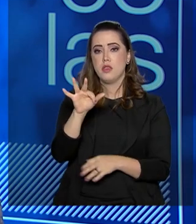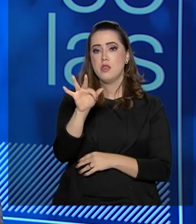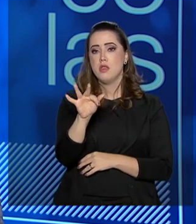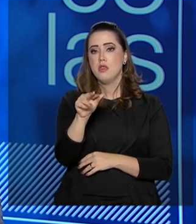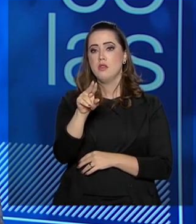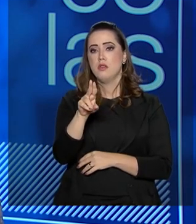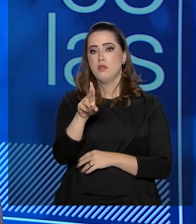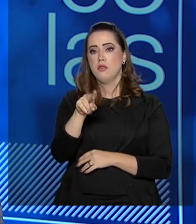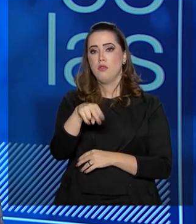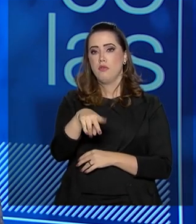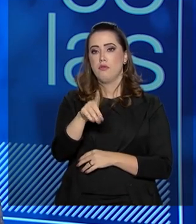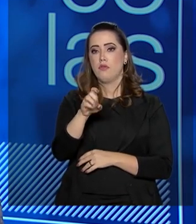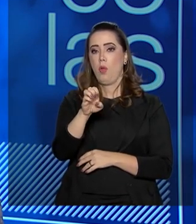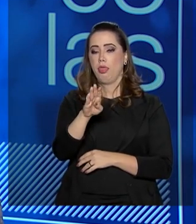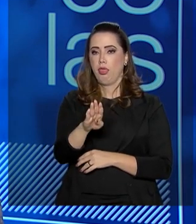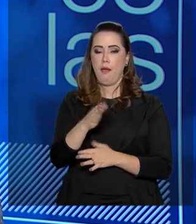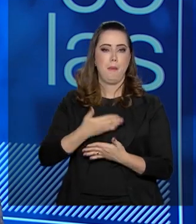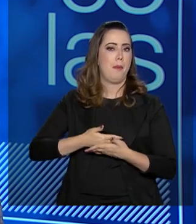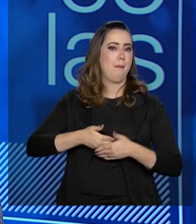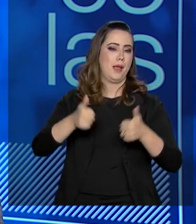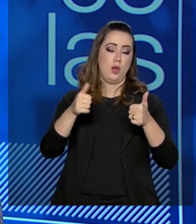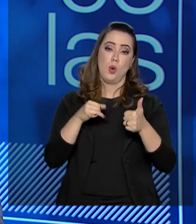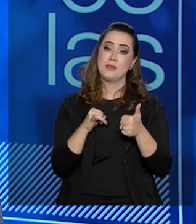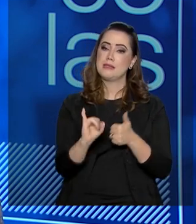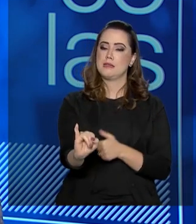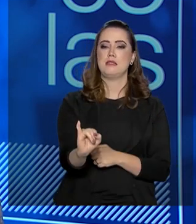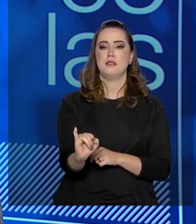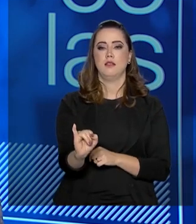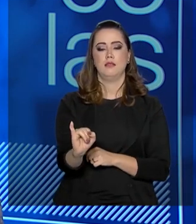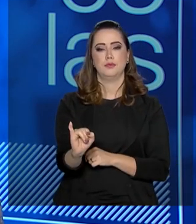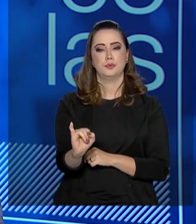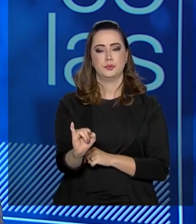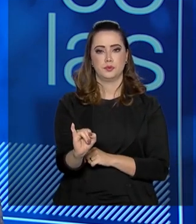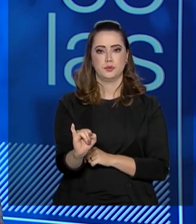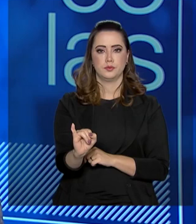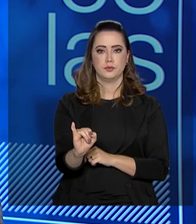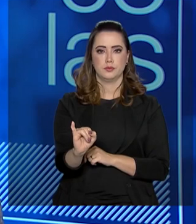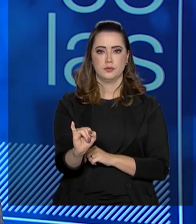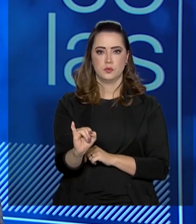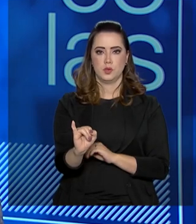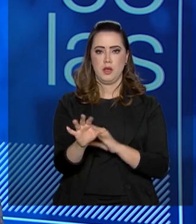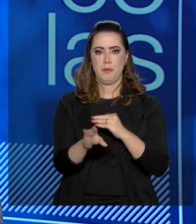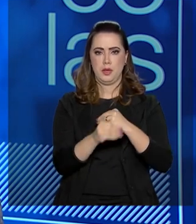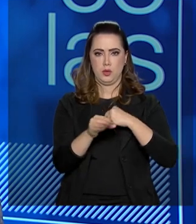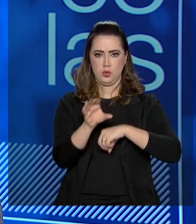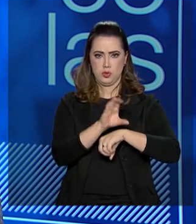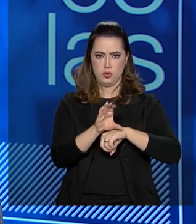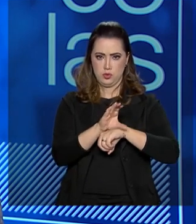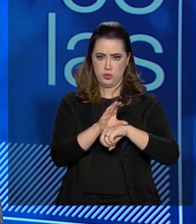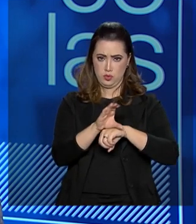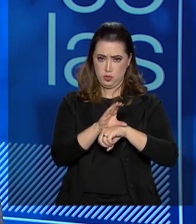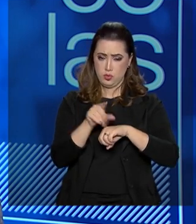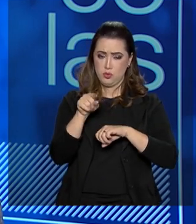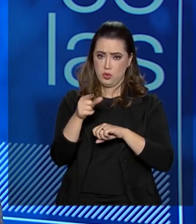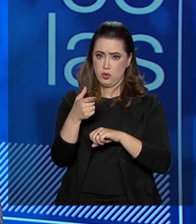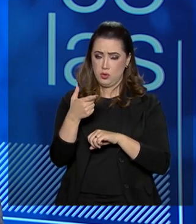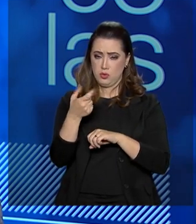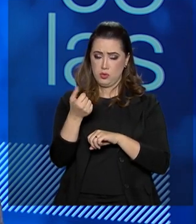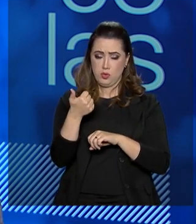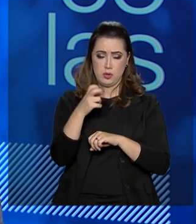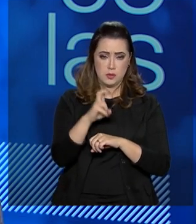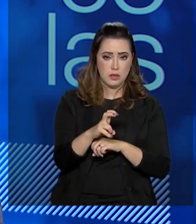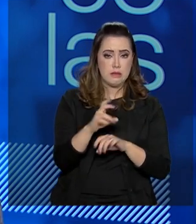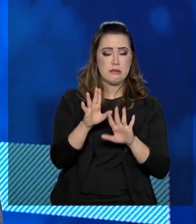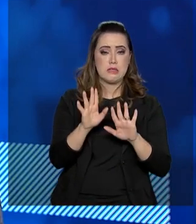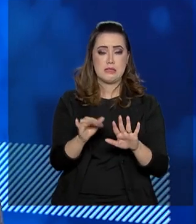terá melhor resultado a partir da promulgação da emenda constitucional nº 15 de 2015, se